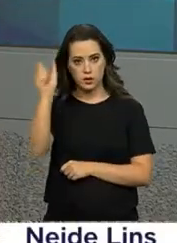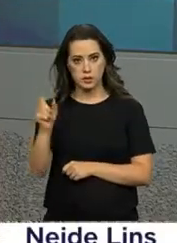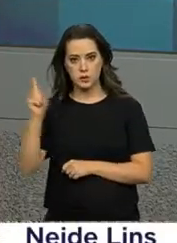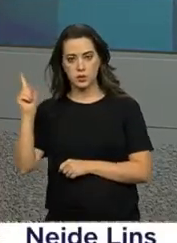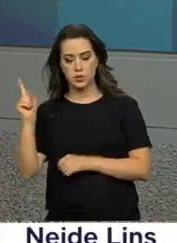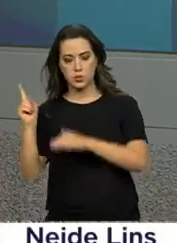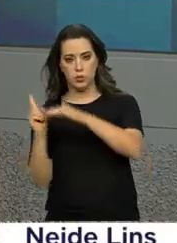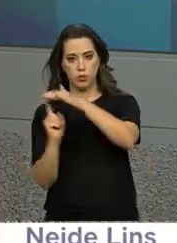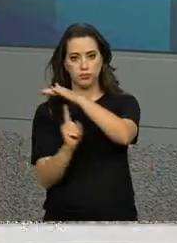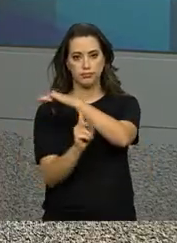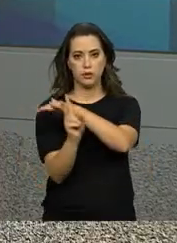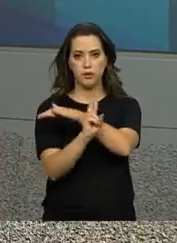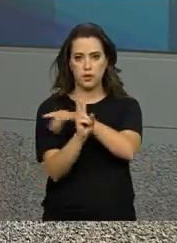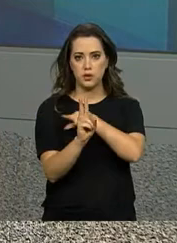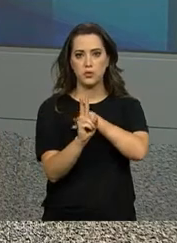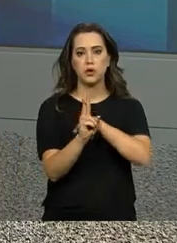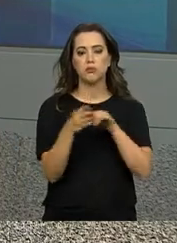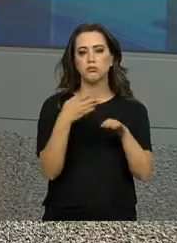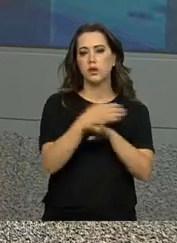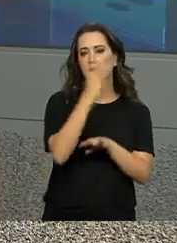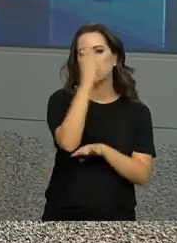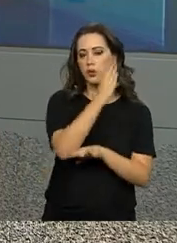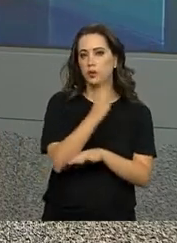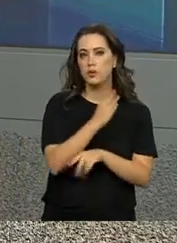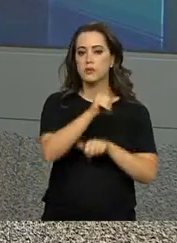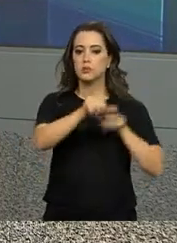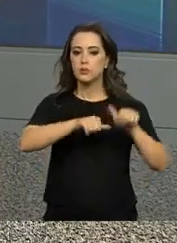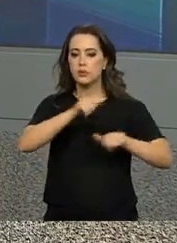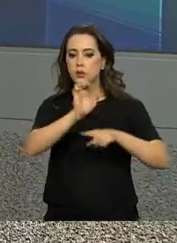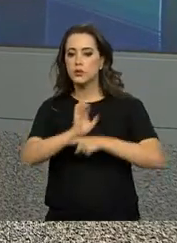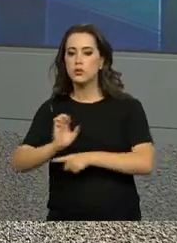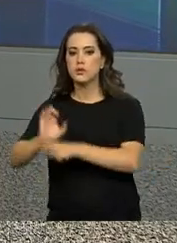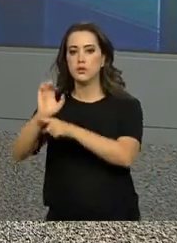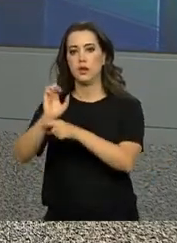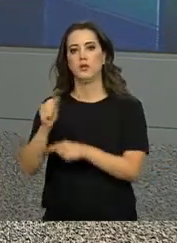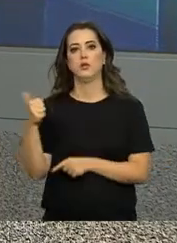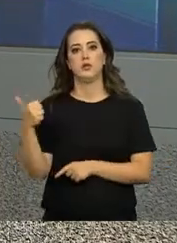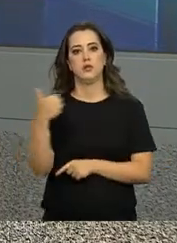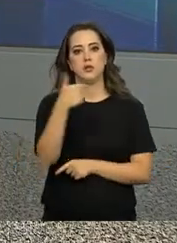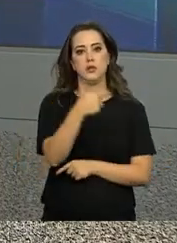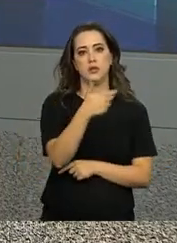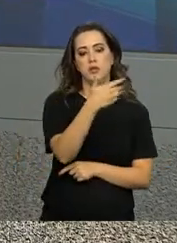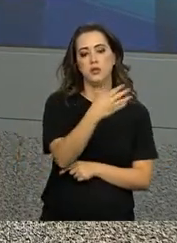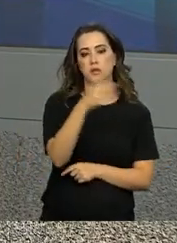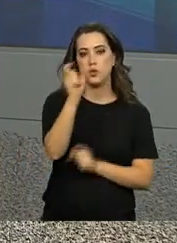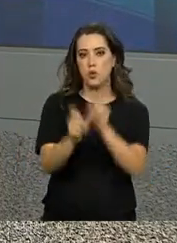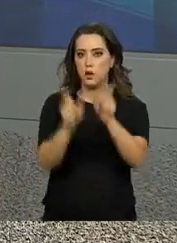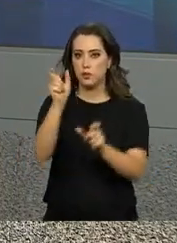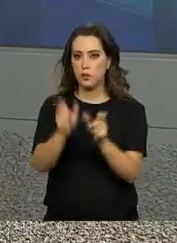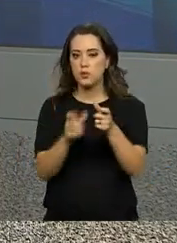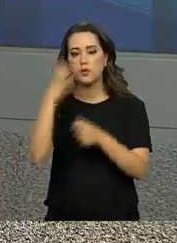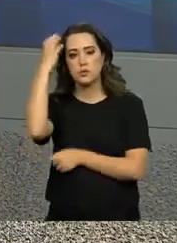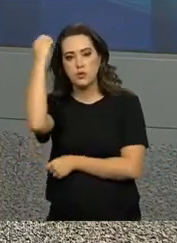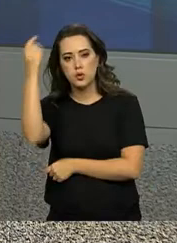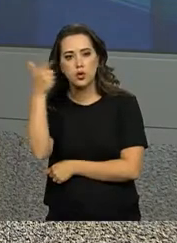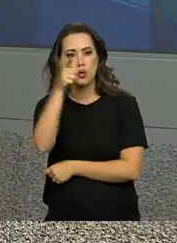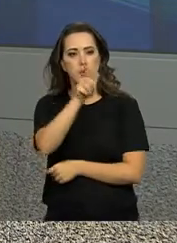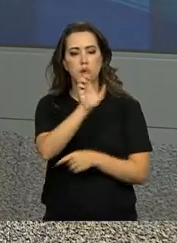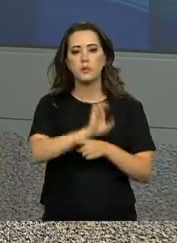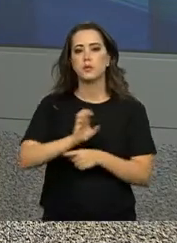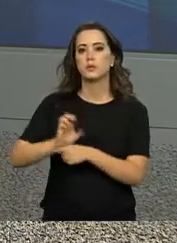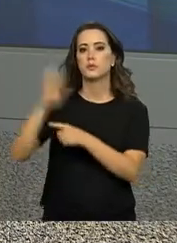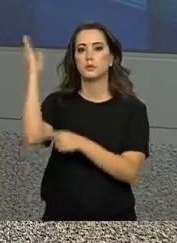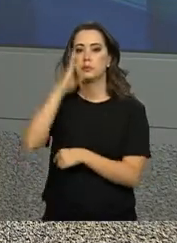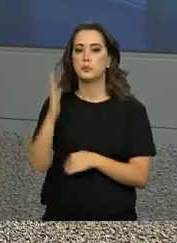mais um passo hoje. 124 imigrantes que estavam abrigados em Boa Vista, capital de Roraima, seguiram viagem para várias partes do